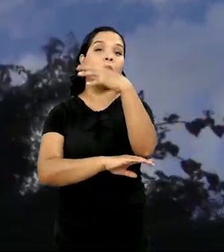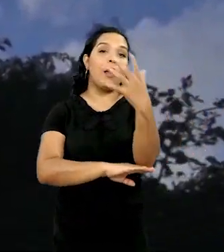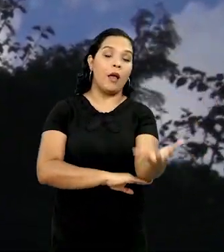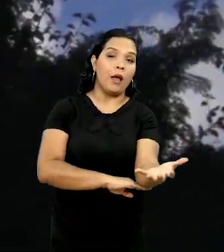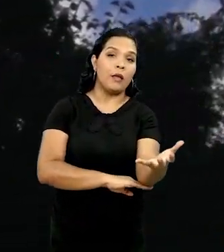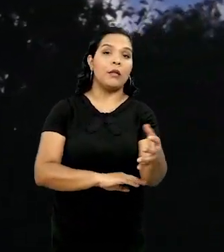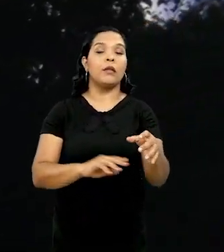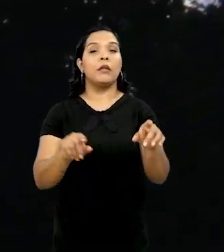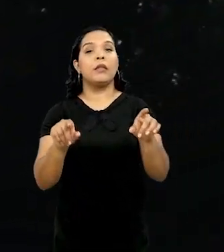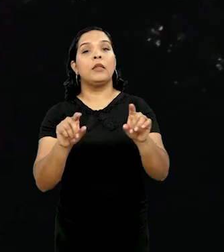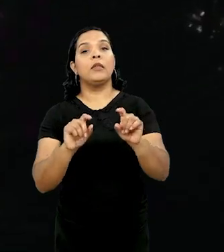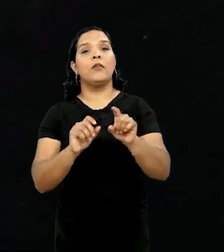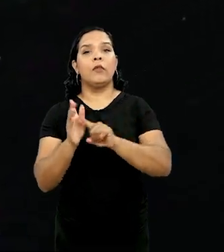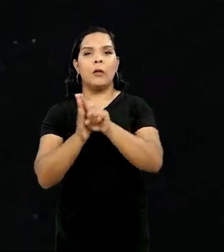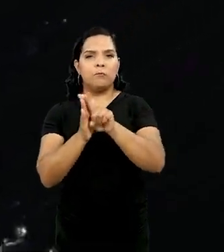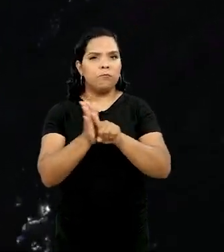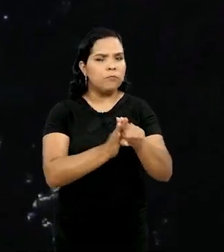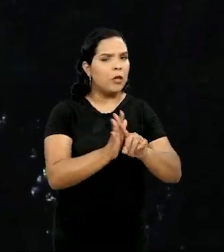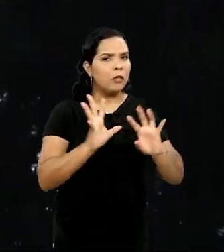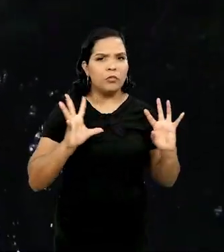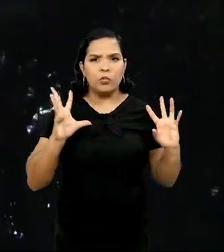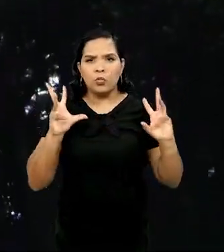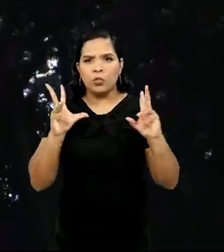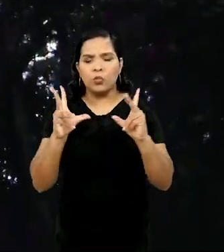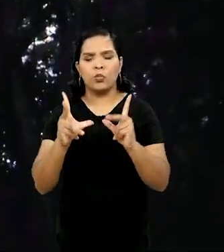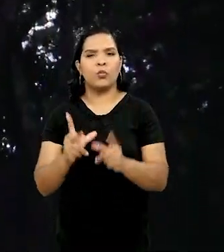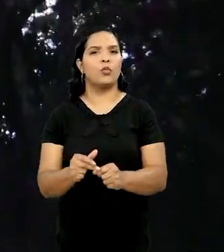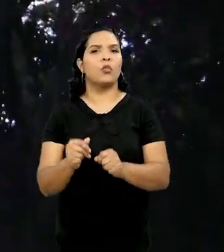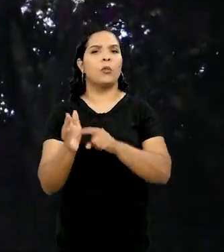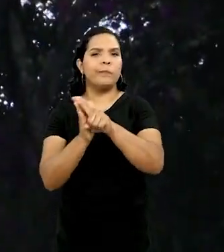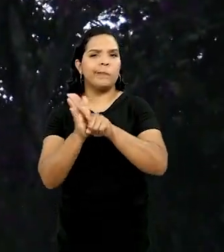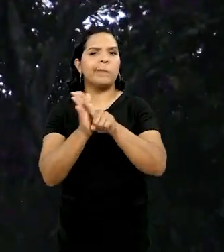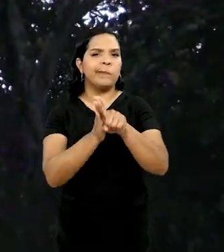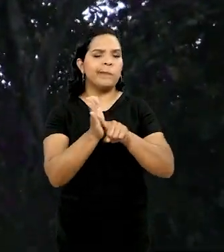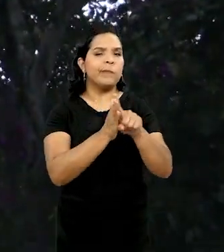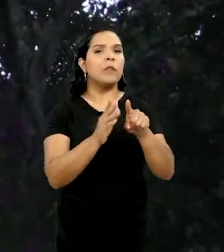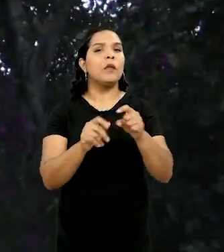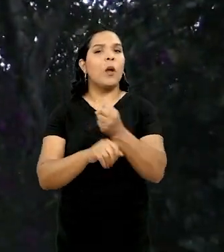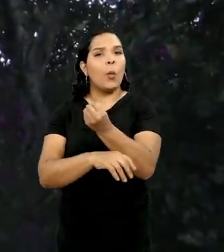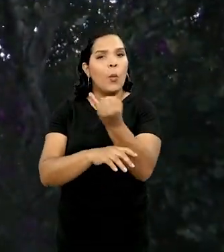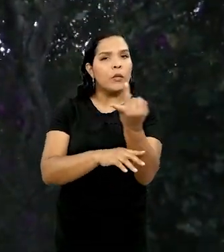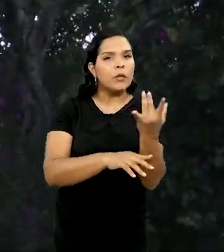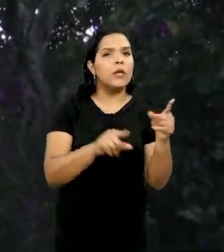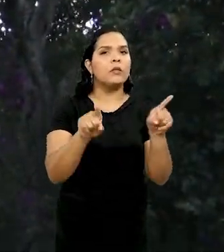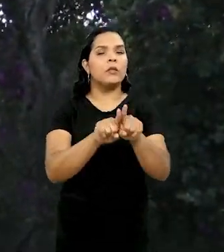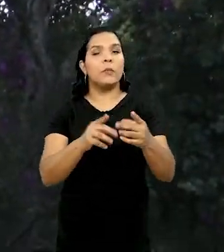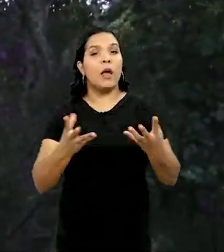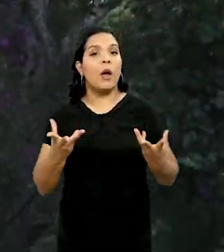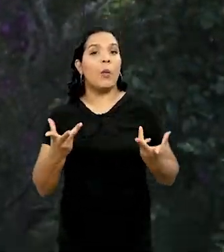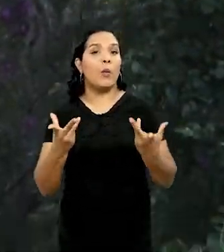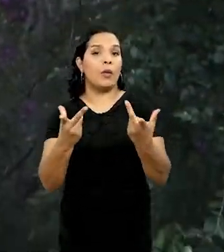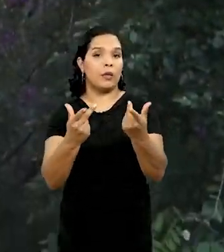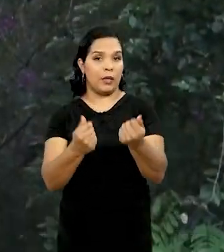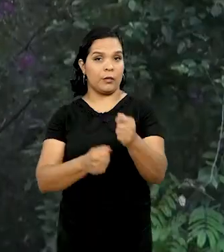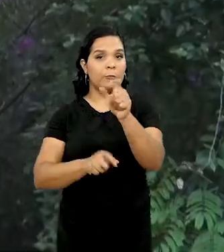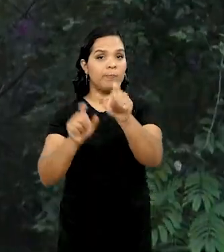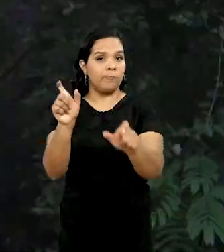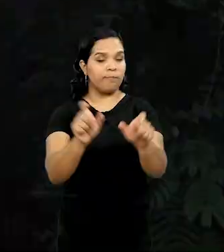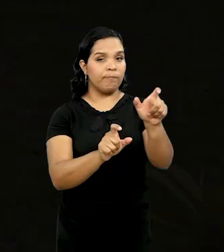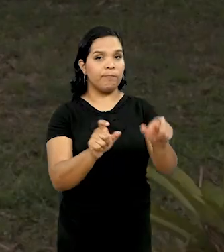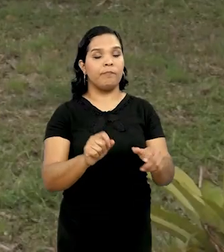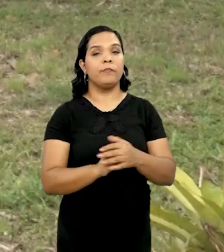as podas inclusive. Então foi analisado todo esse conjunto, tanto em quantidade quanto na qualidade desses